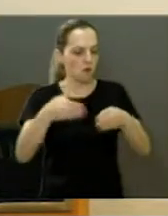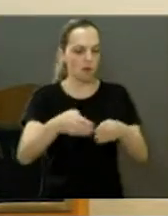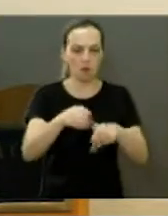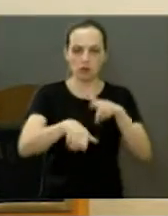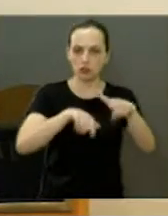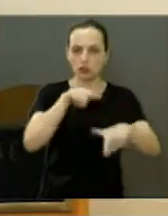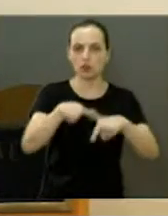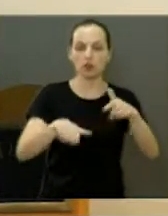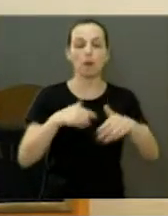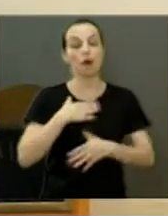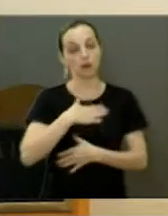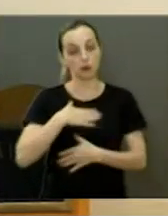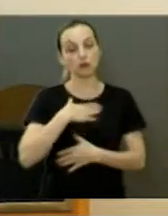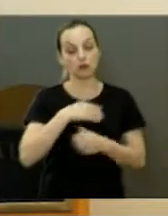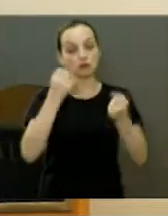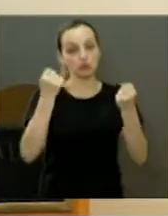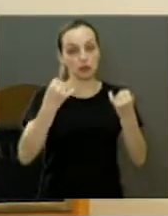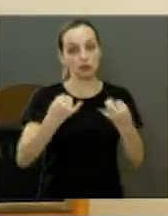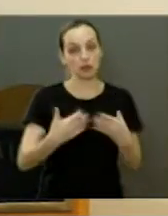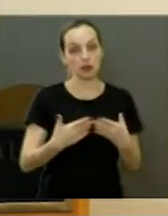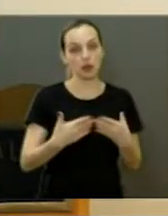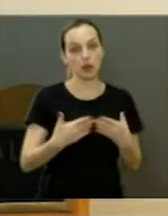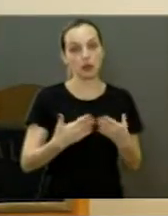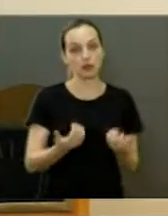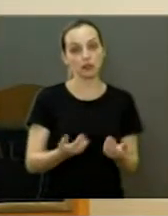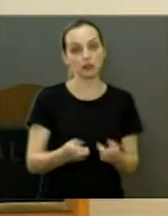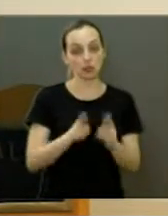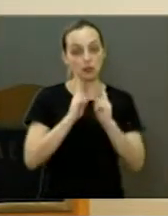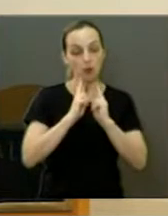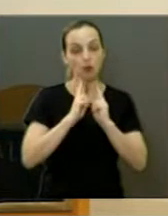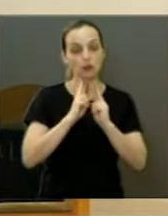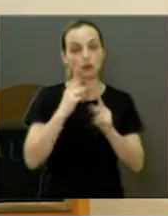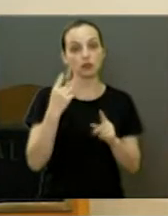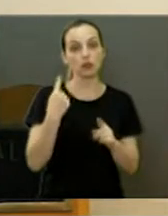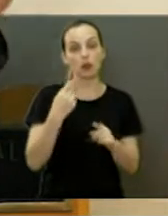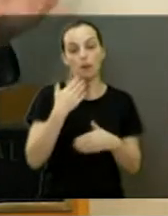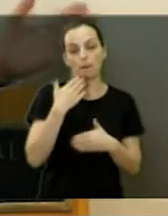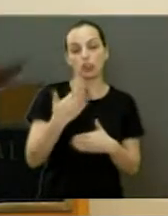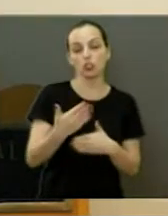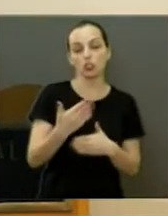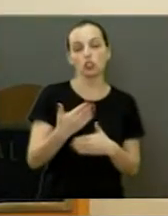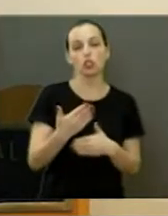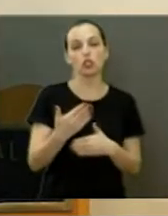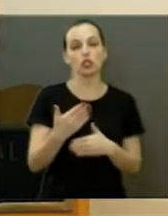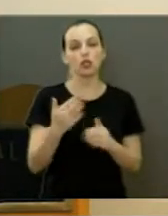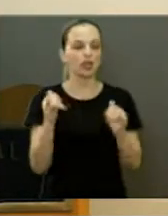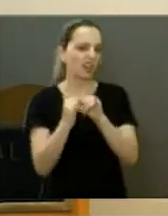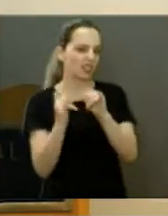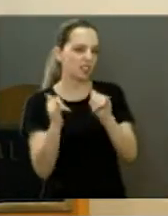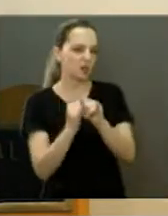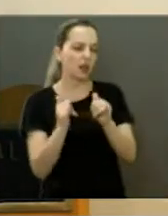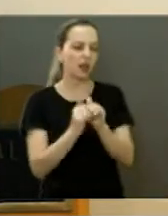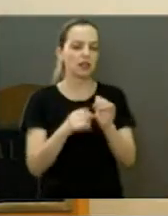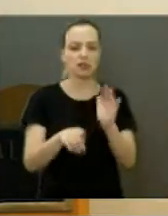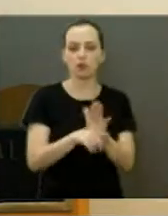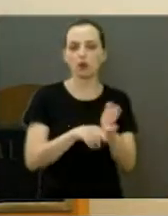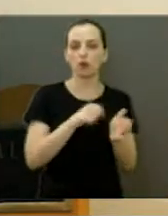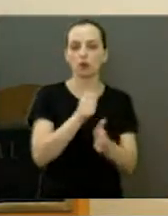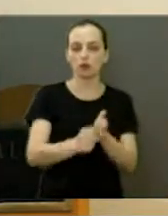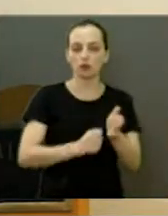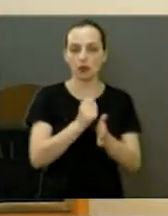que eu gostaria que viesse uma mensagem falando, que a gente pediu para estar no Pierinho, no Parque Fantil, no Botânico, né?